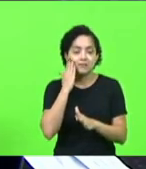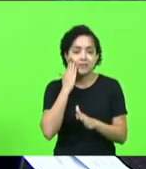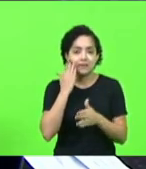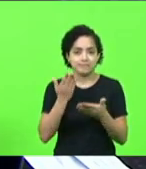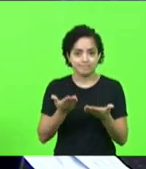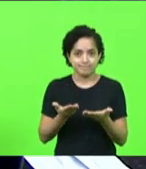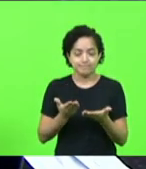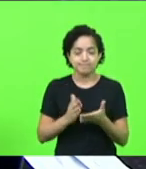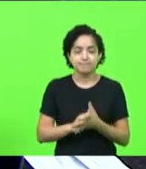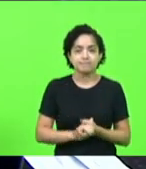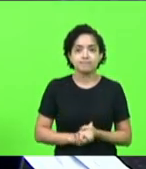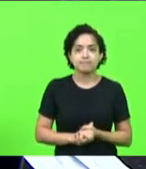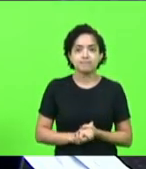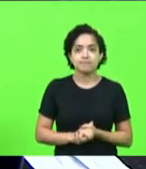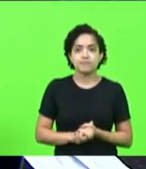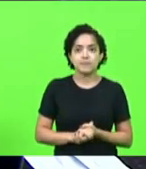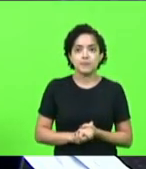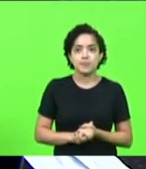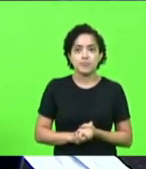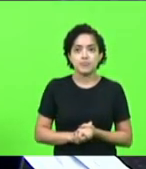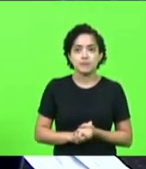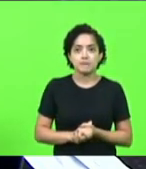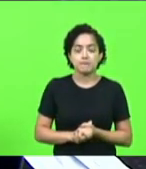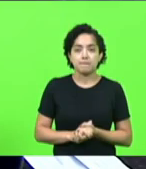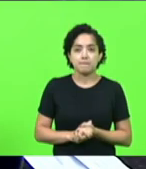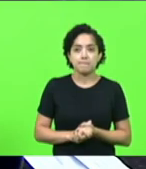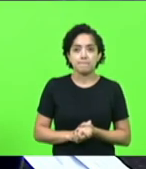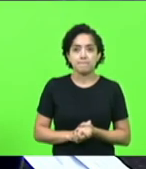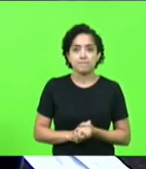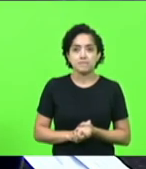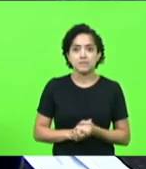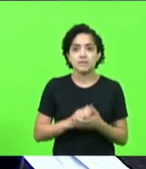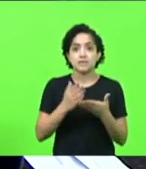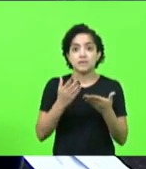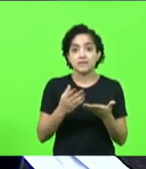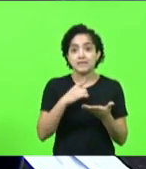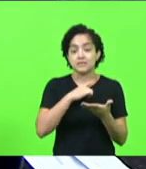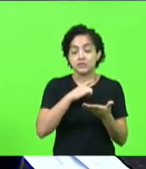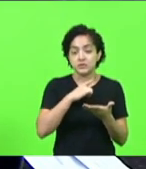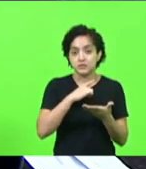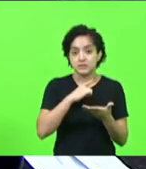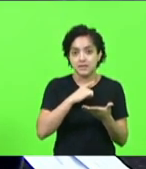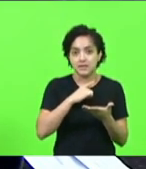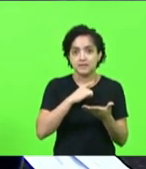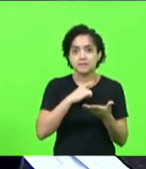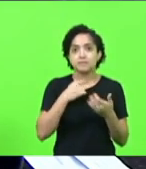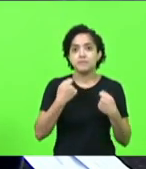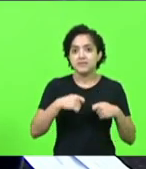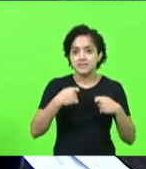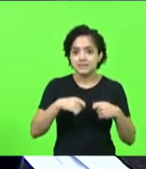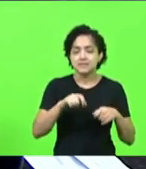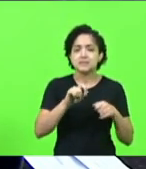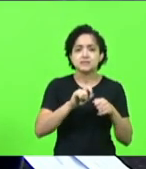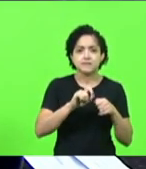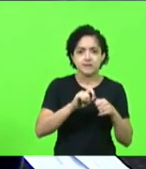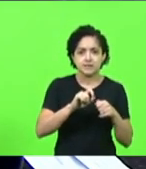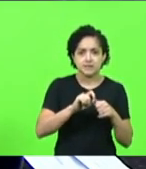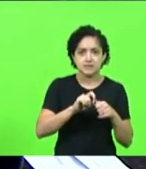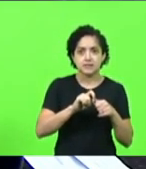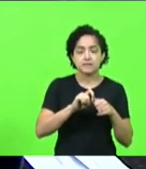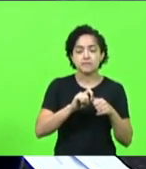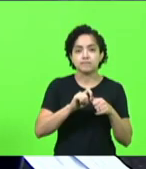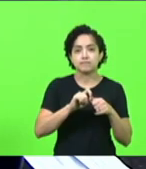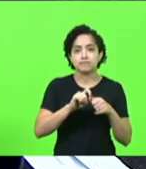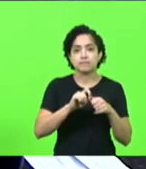dessa sessão de aquilo que nós temos que fazer de bem para o próximo